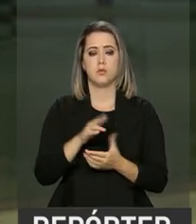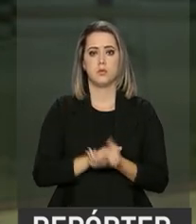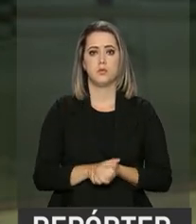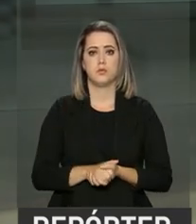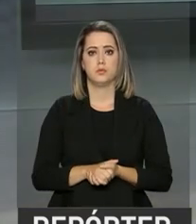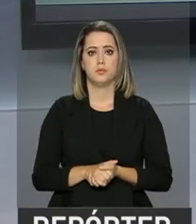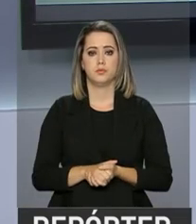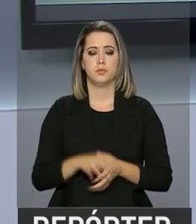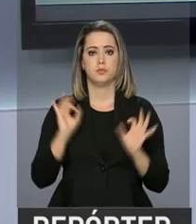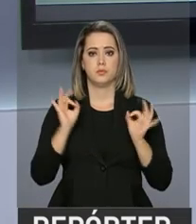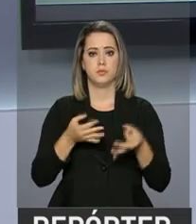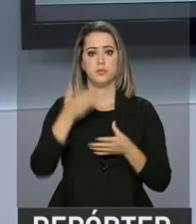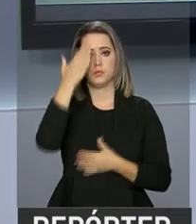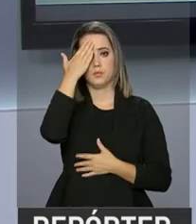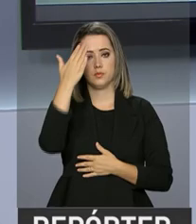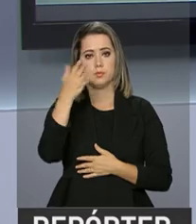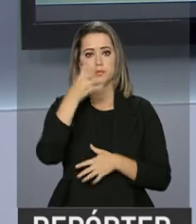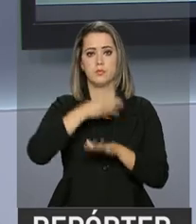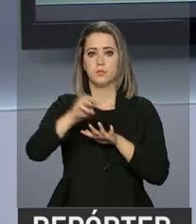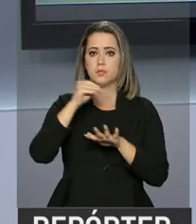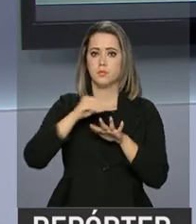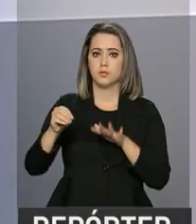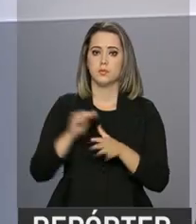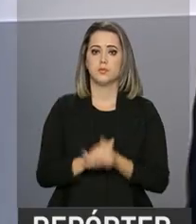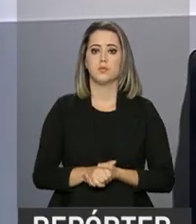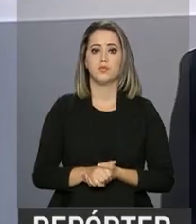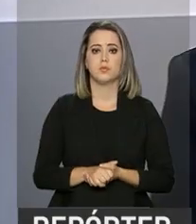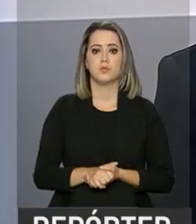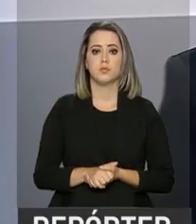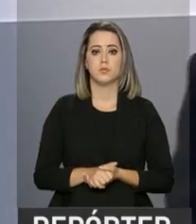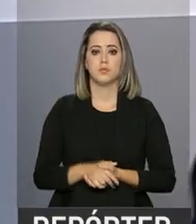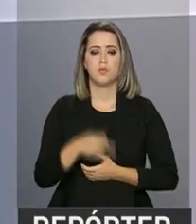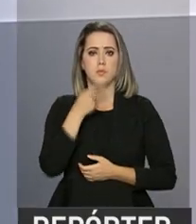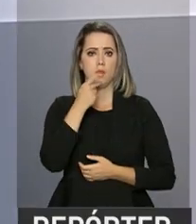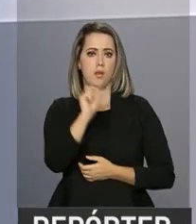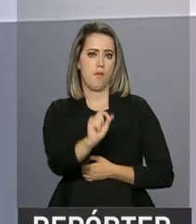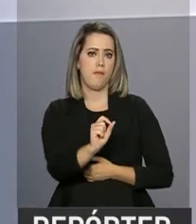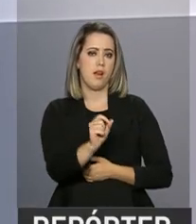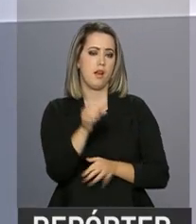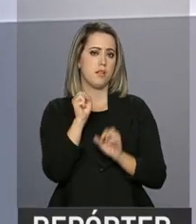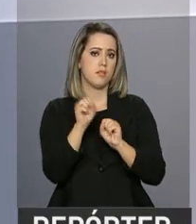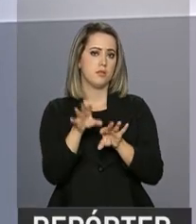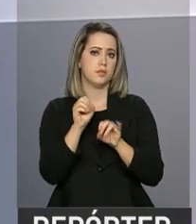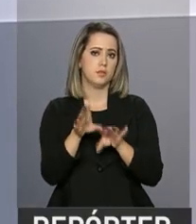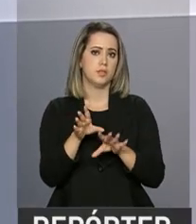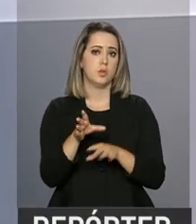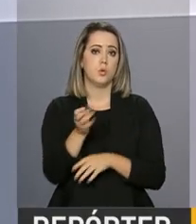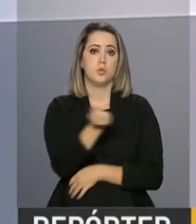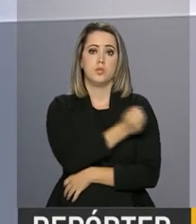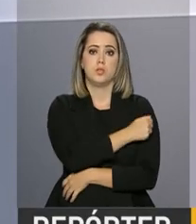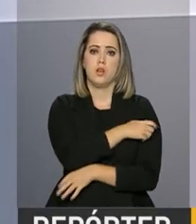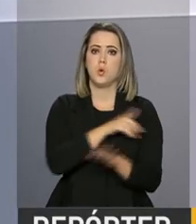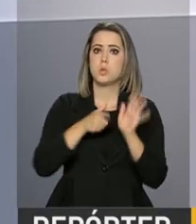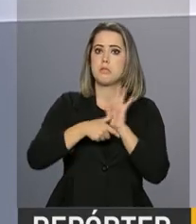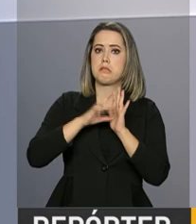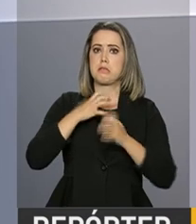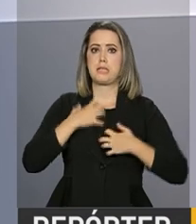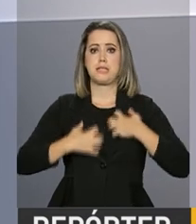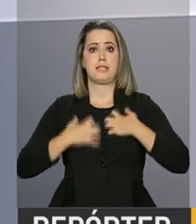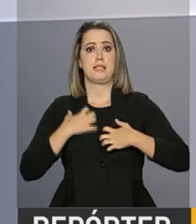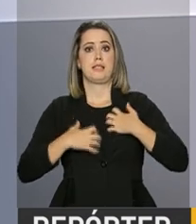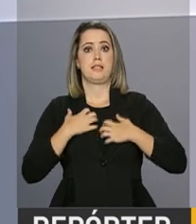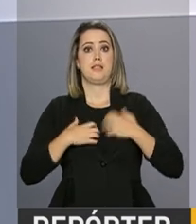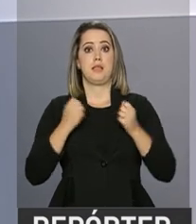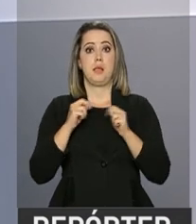estúdio, Roberto. Tá certo, Ney. Obrigado pelas informações. E falando ainda em educação, os alunos que estavam ansiosos